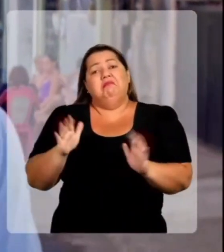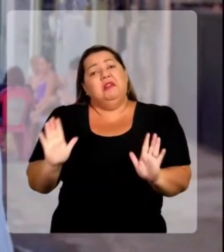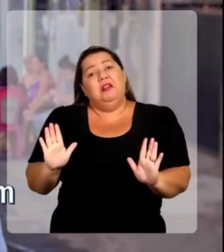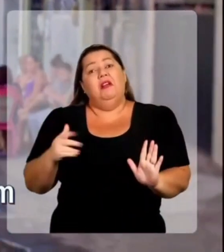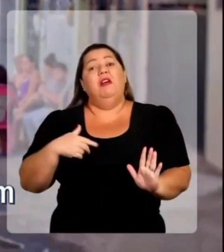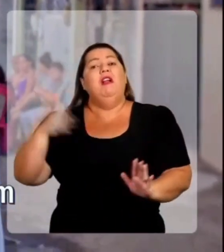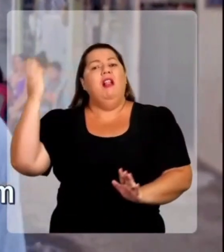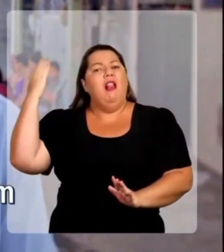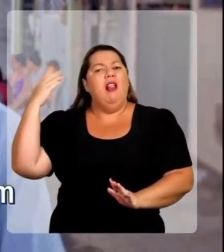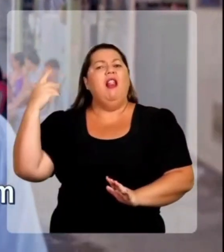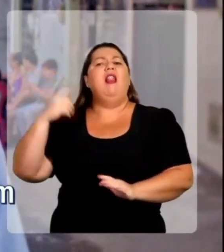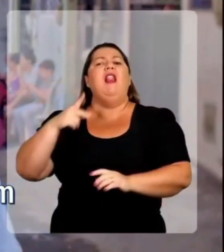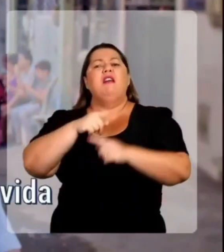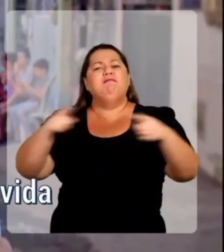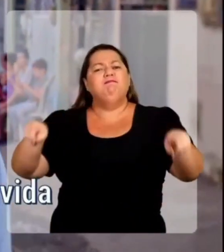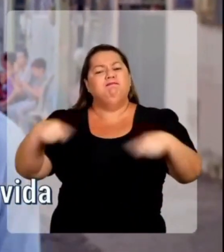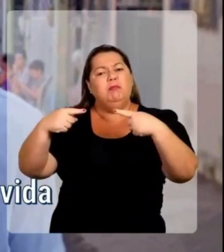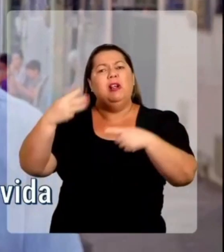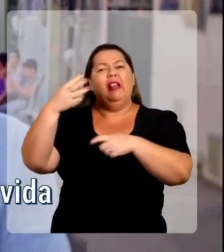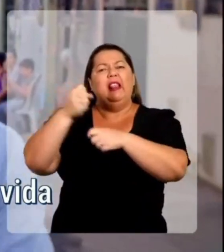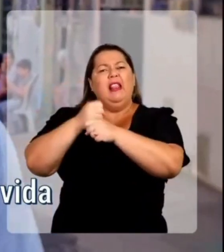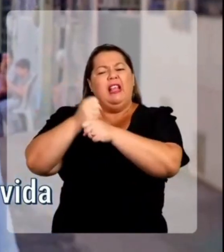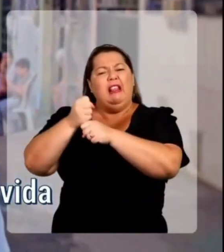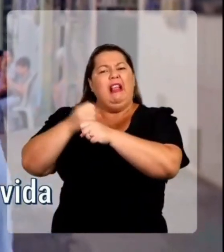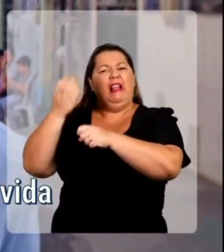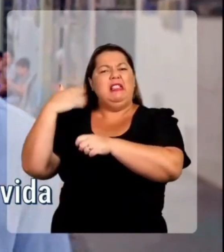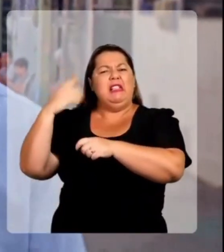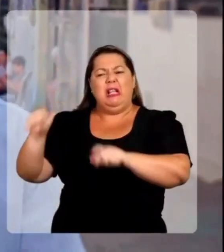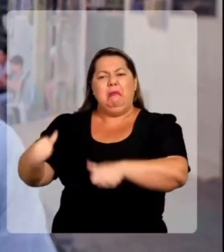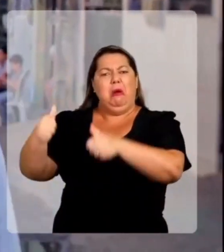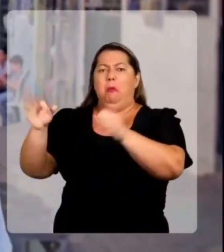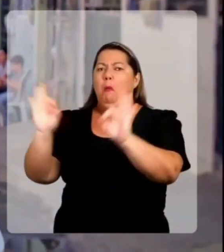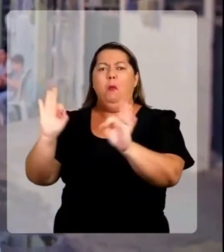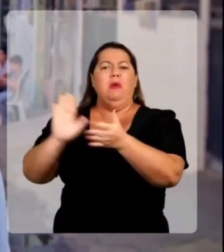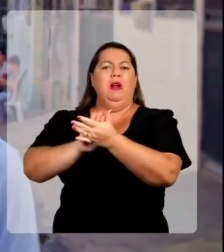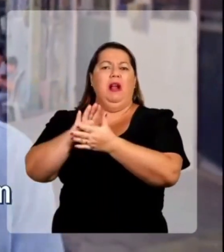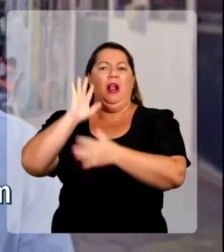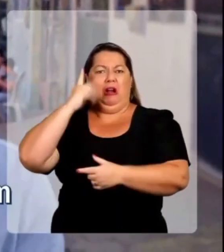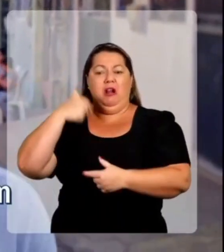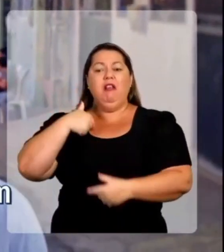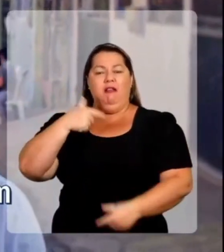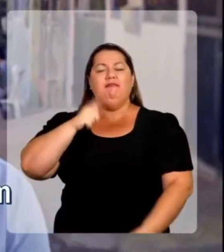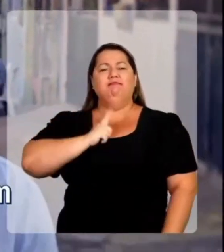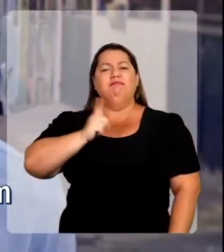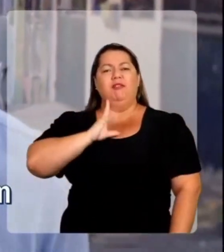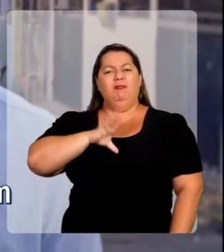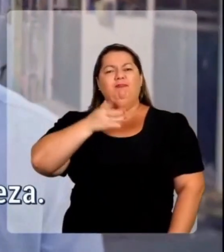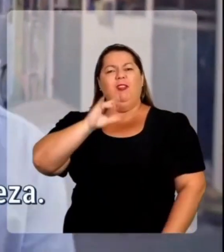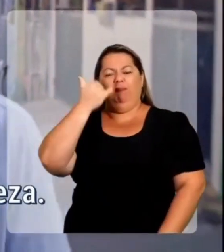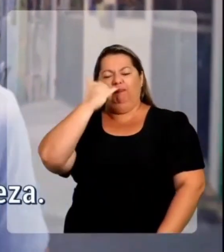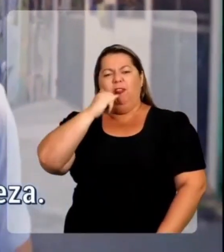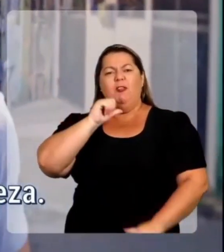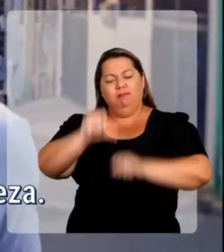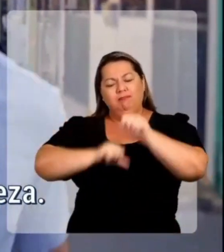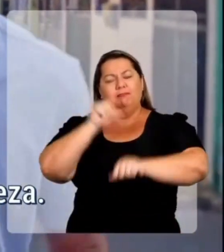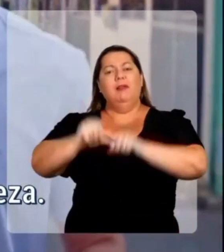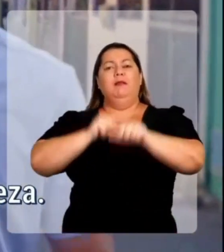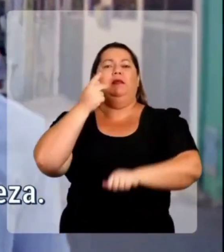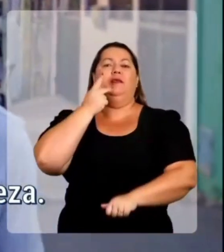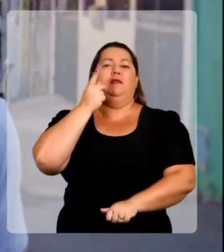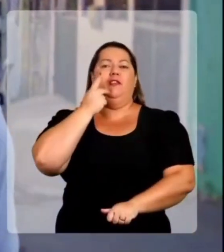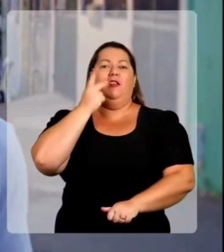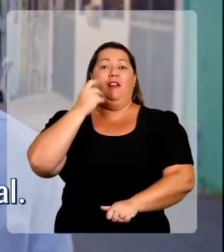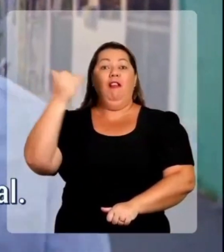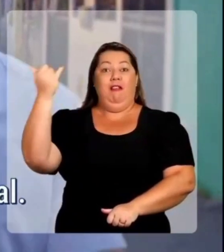Melhor assim, os velhos políticos tiveram 30 anos para melhorar a sua vida. E não resolveram. Eu tenho energia, coragem e preparo para mudar